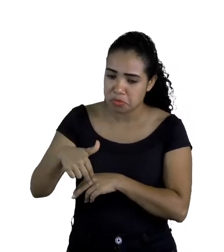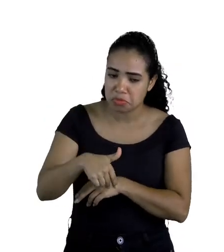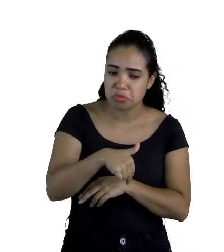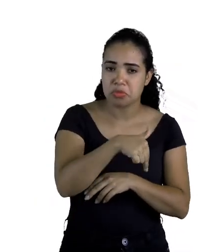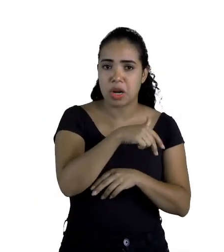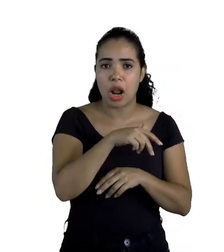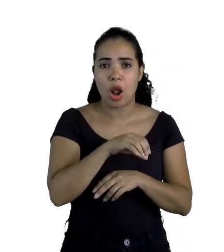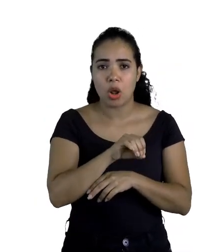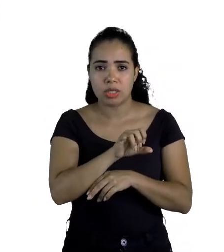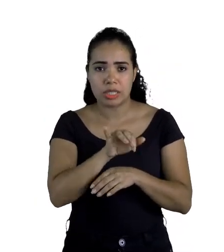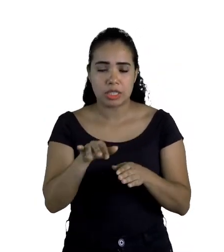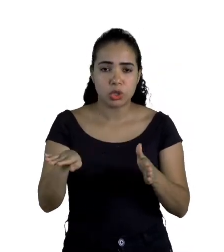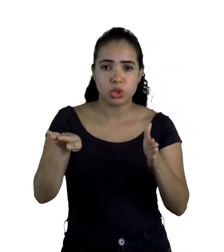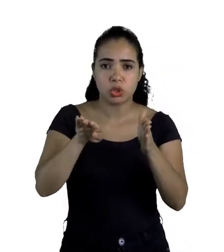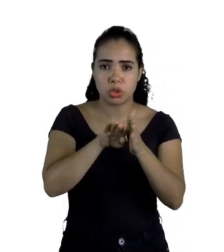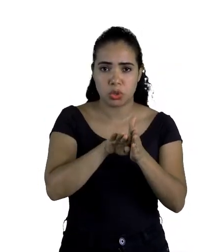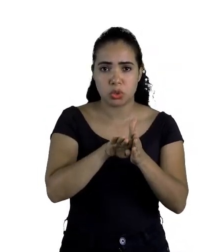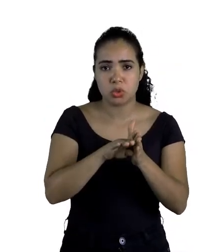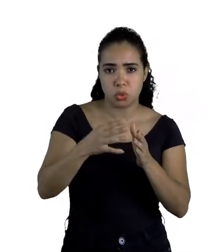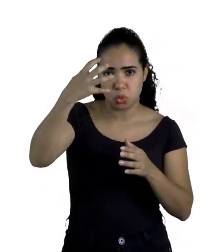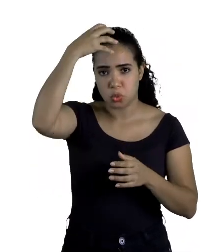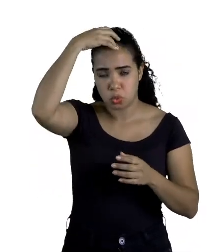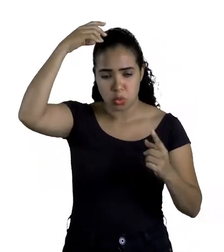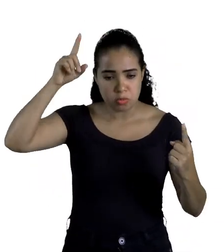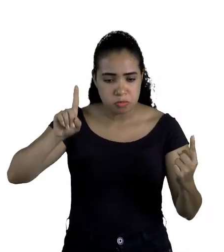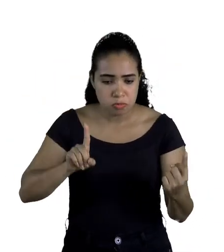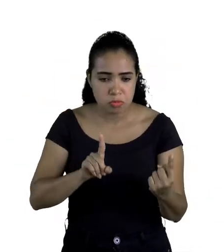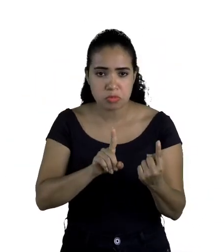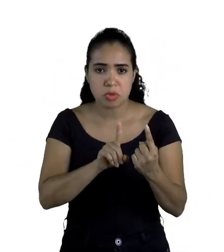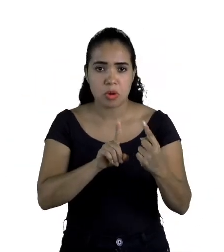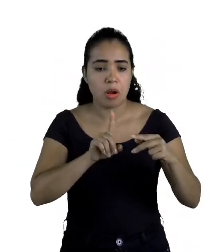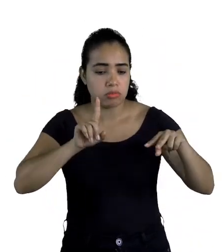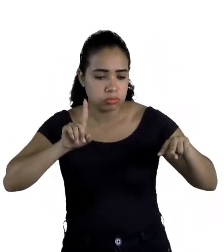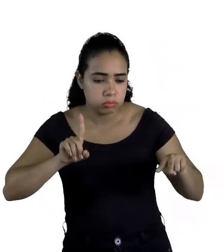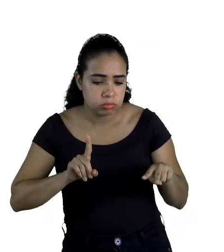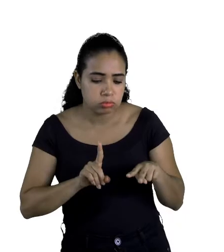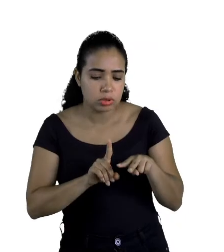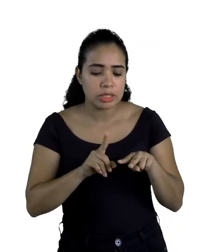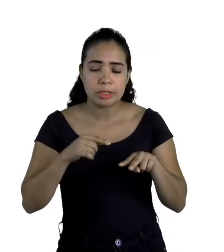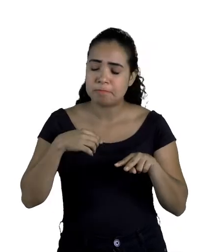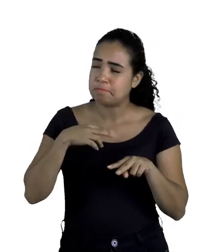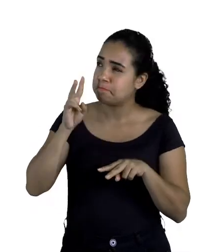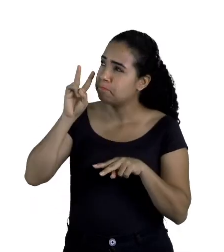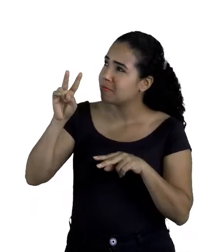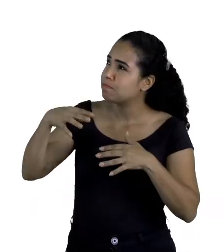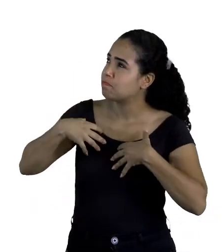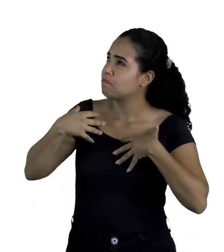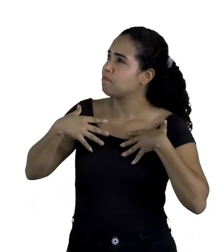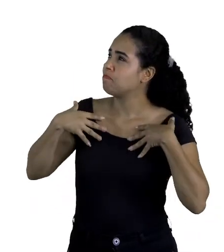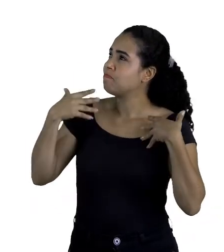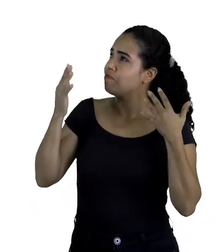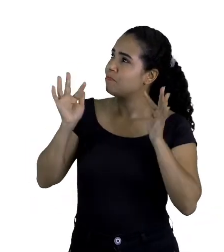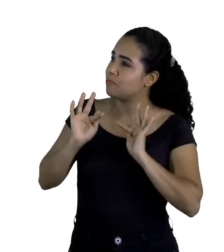que Ossain chegasse à presença do rei, que ficou muito satisfeito, pois tinha conhecimento dos seus feitos